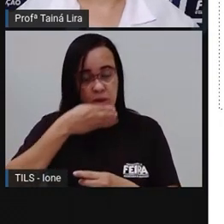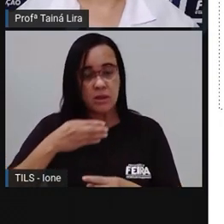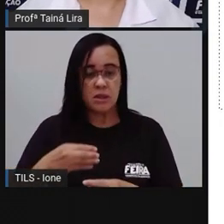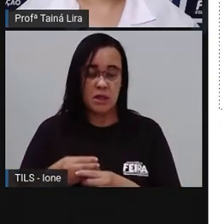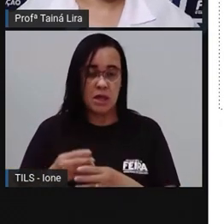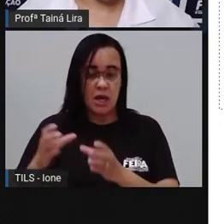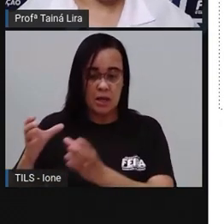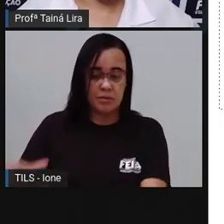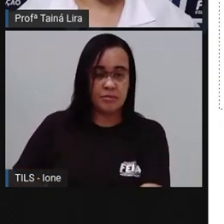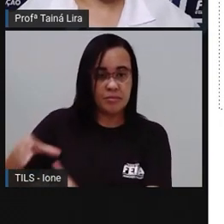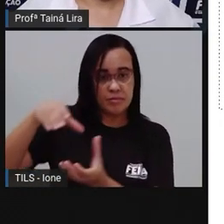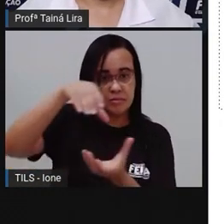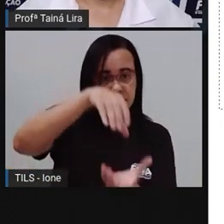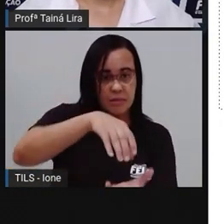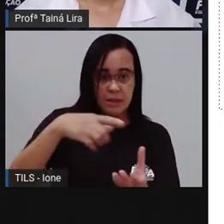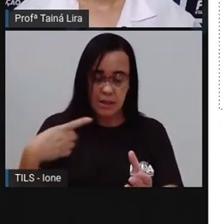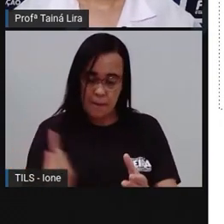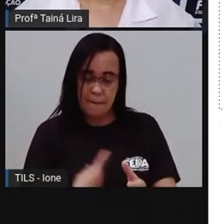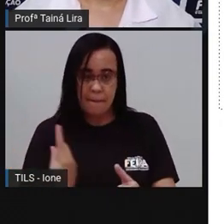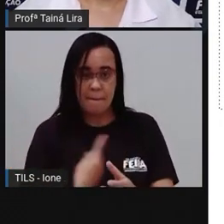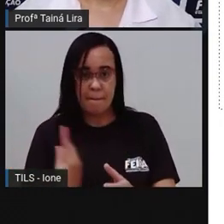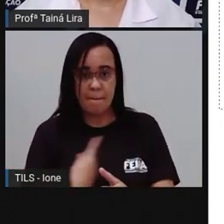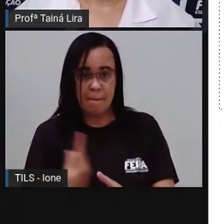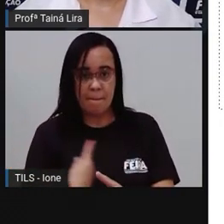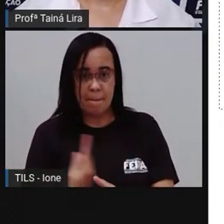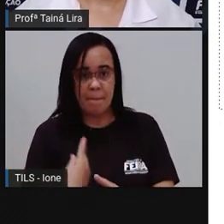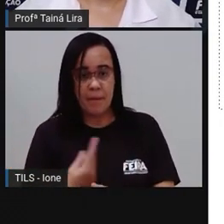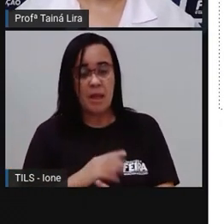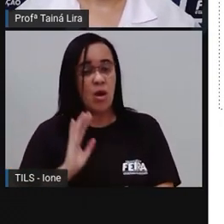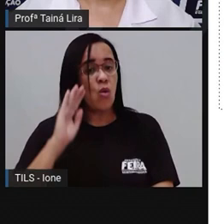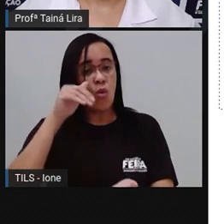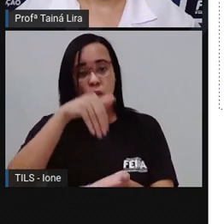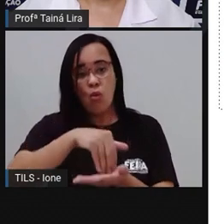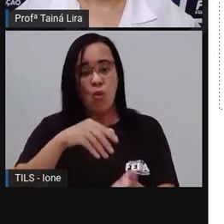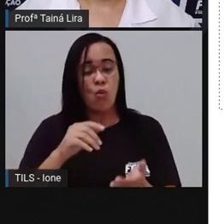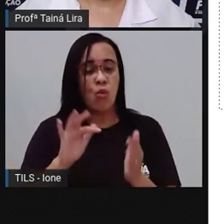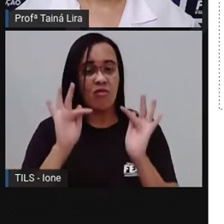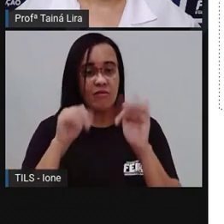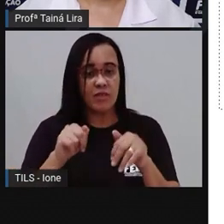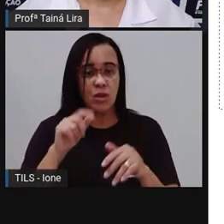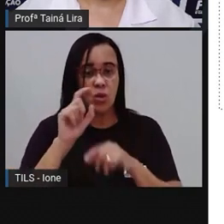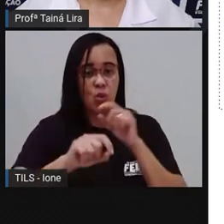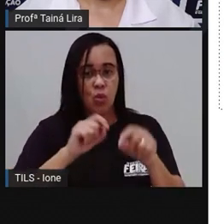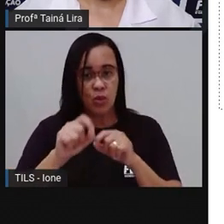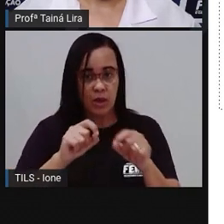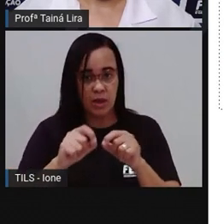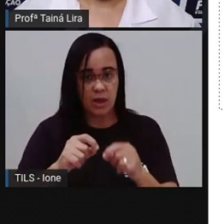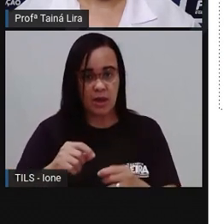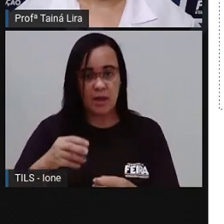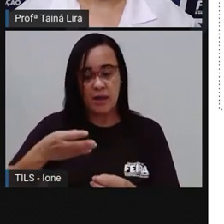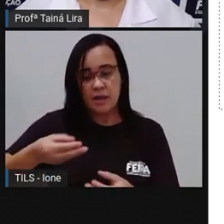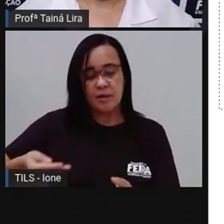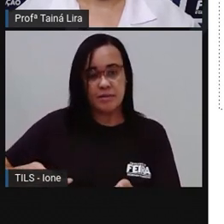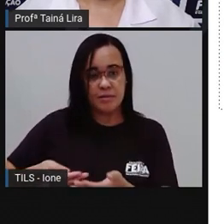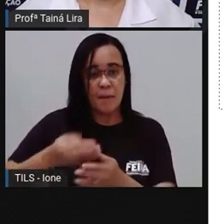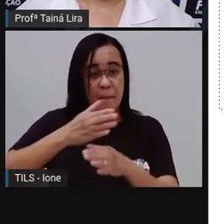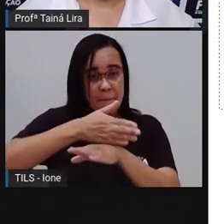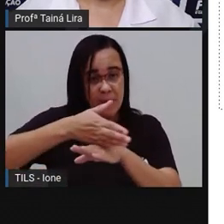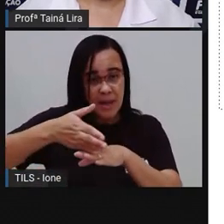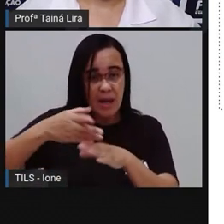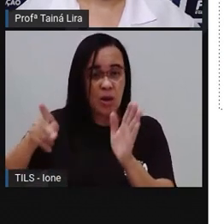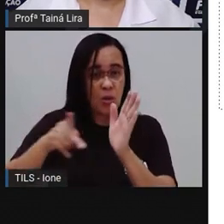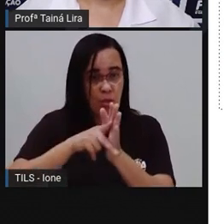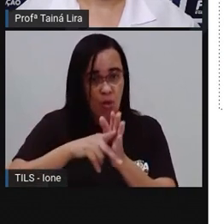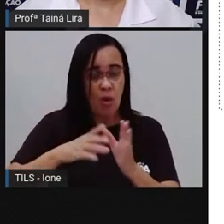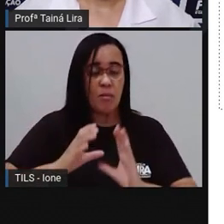bata por alguns minutos. Por último, coloque o fermento em pó e mexa bem. Asse em forno médio